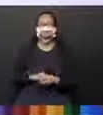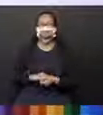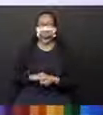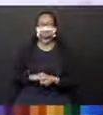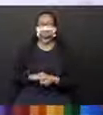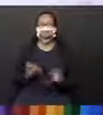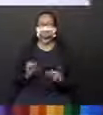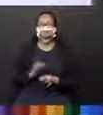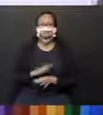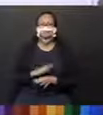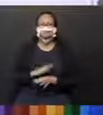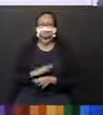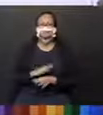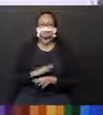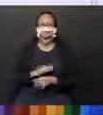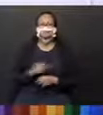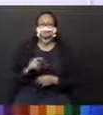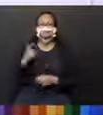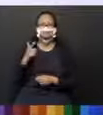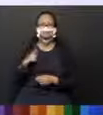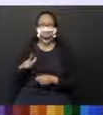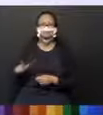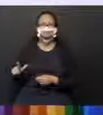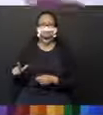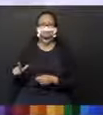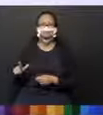Pronto? Vamos continuar?